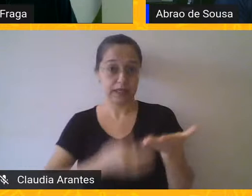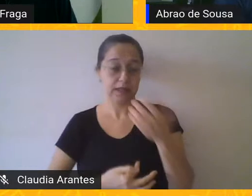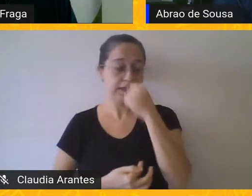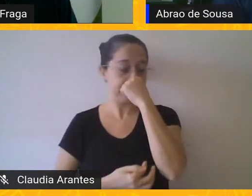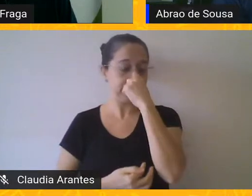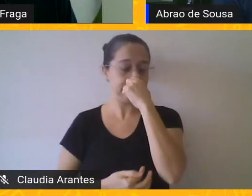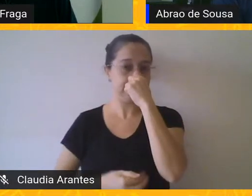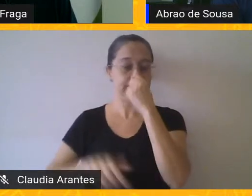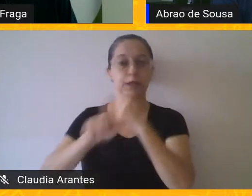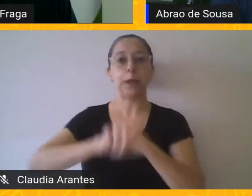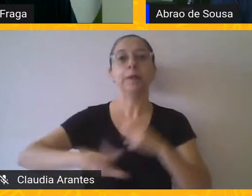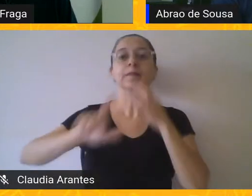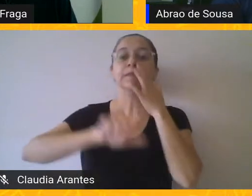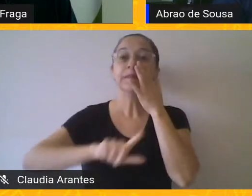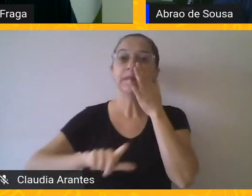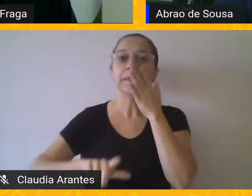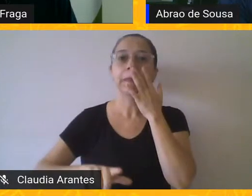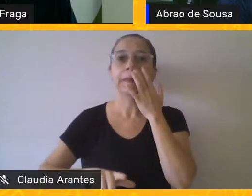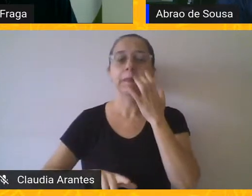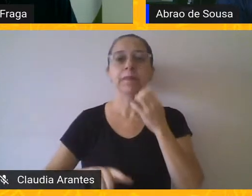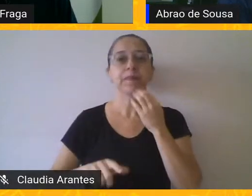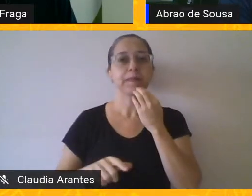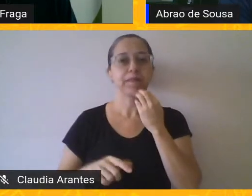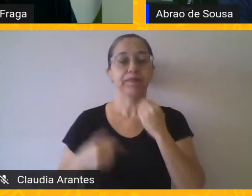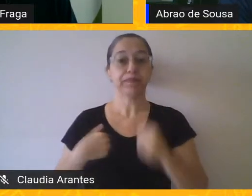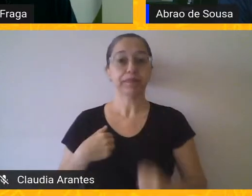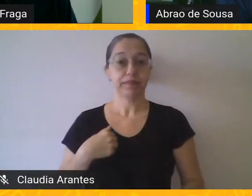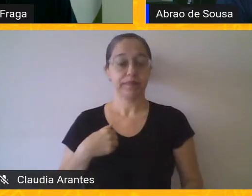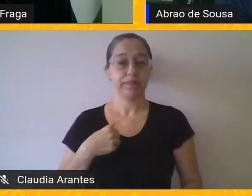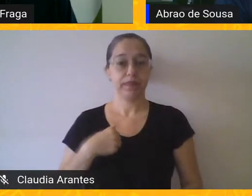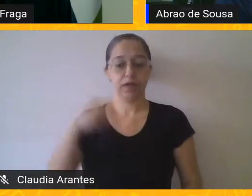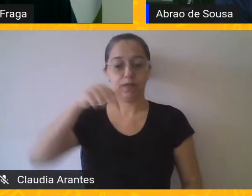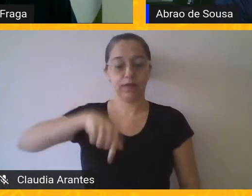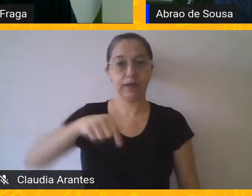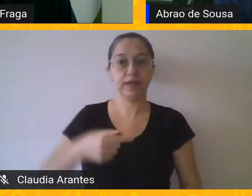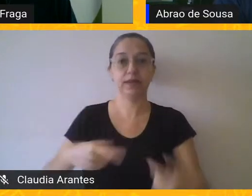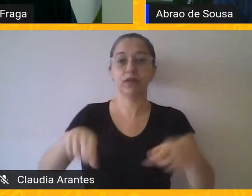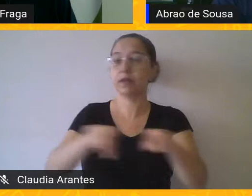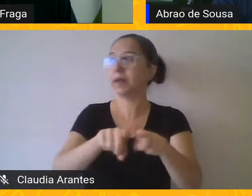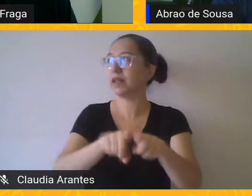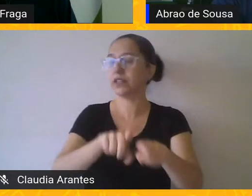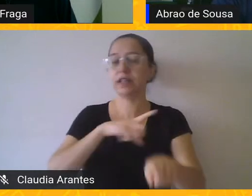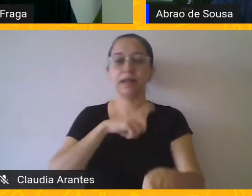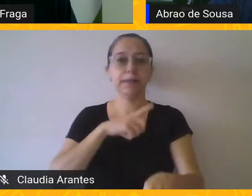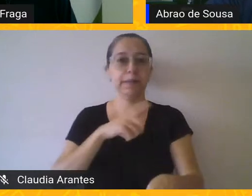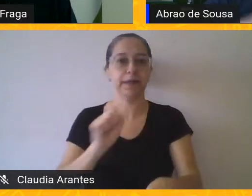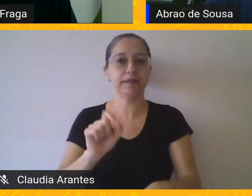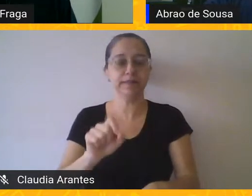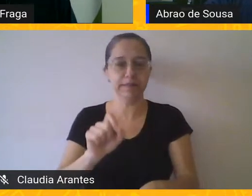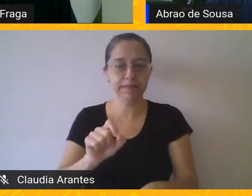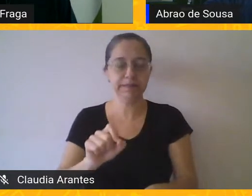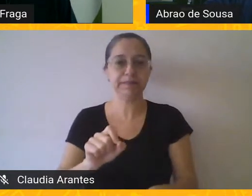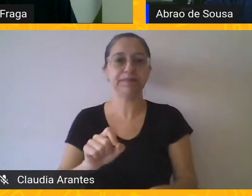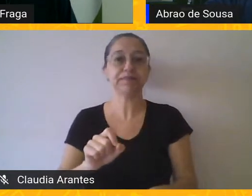estou aqui da parceria do PADU, Programa de Acesso Democrático à